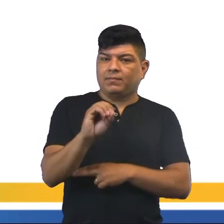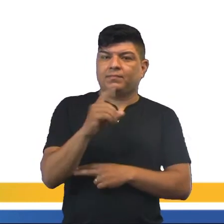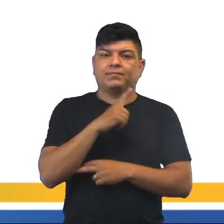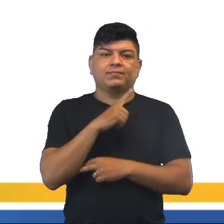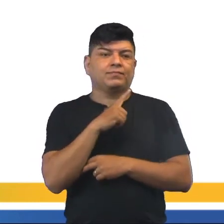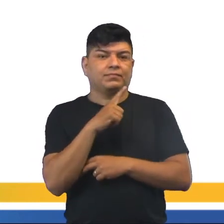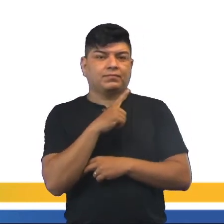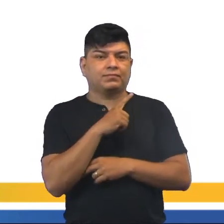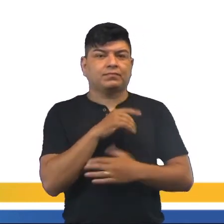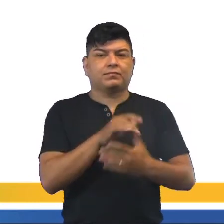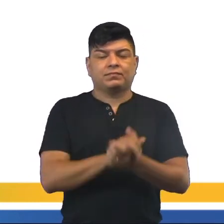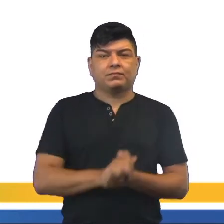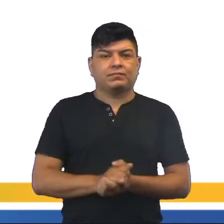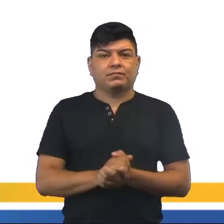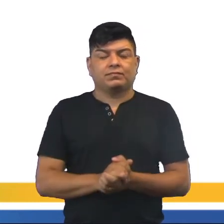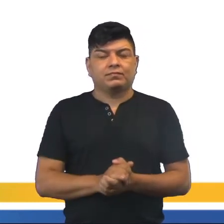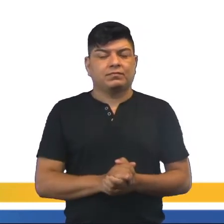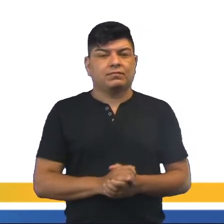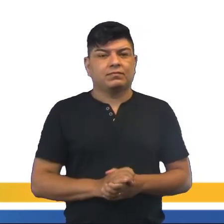nós temos aqui, gente, ó,